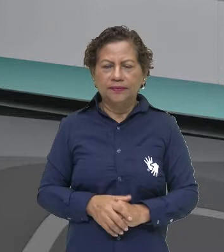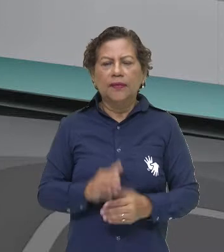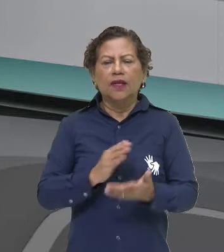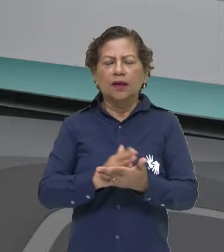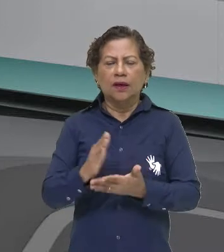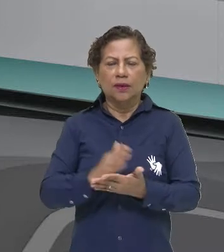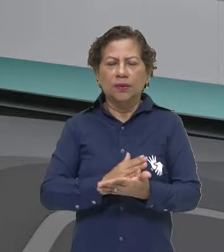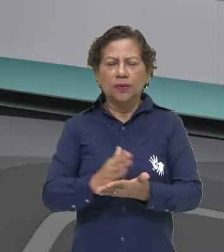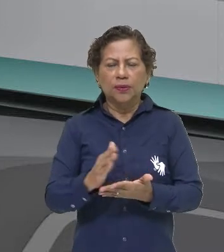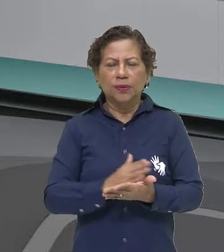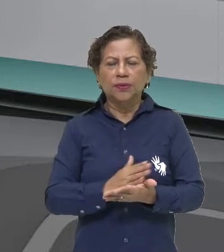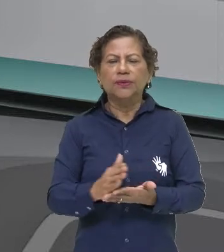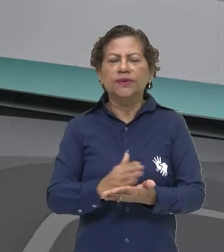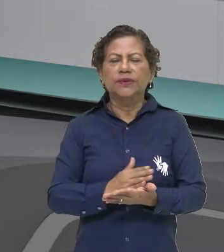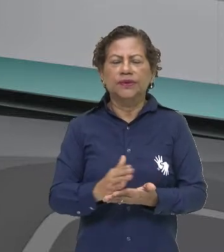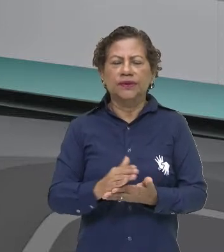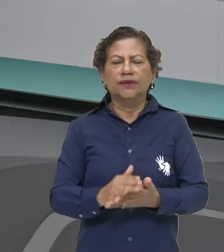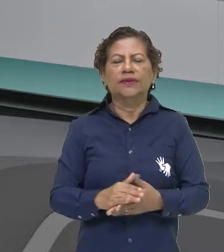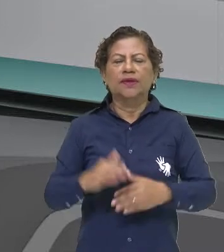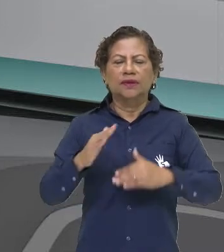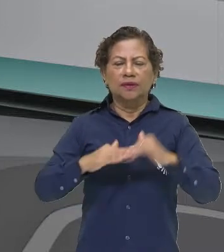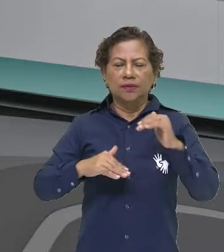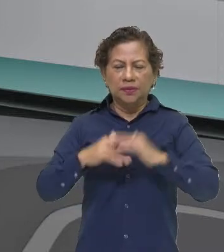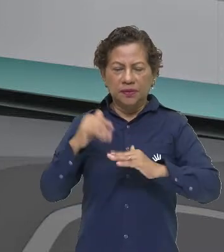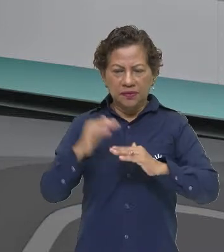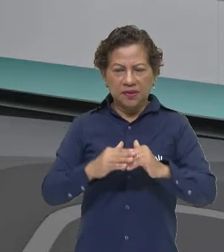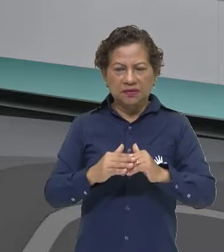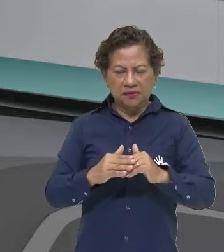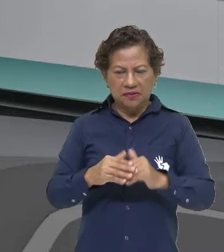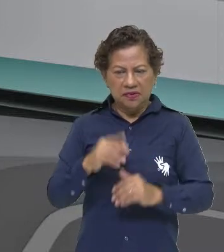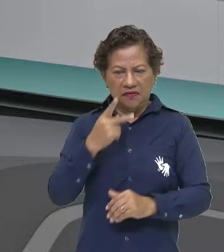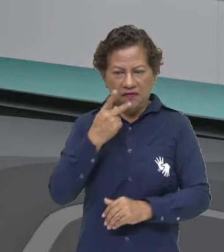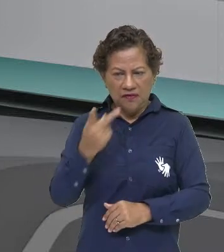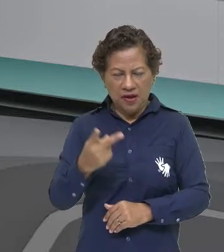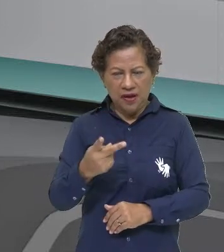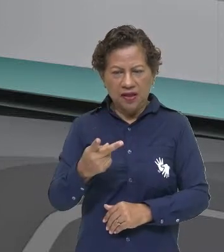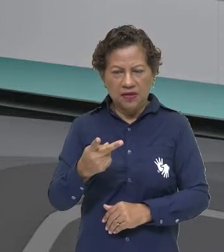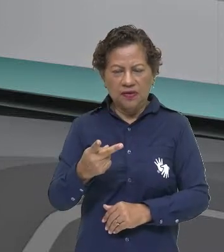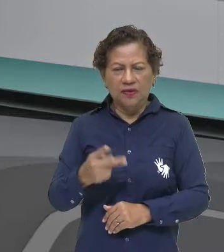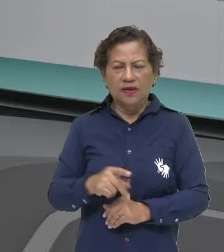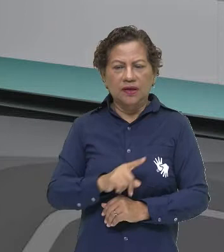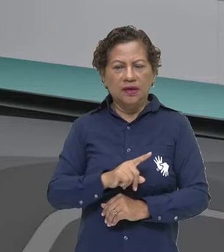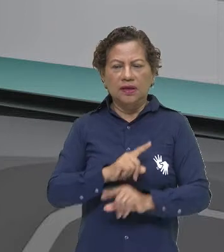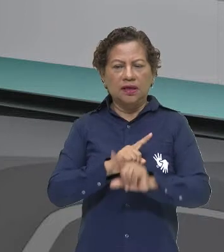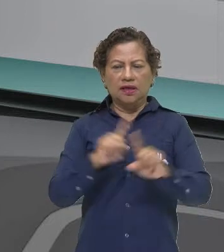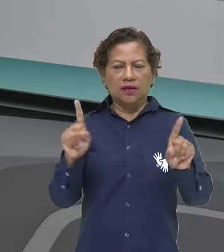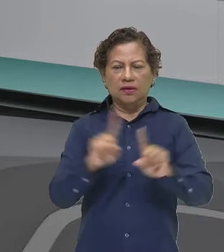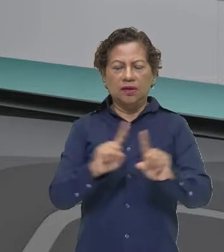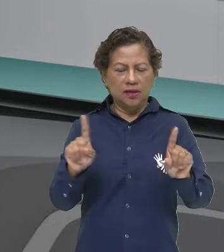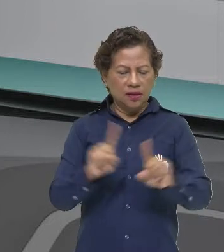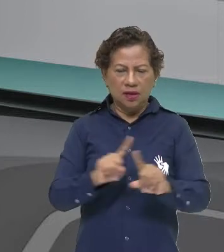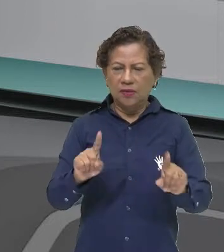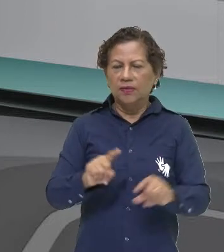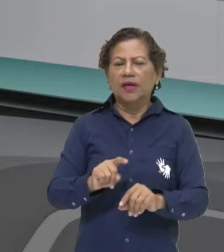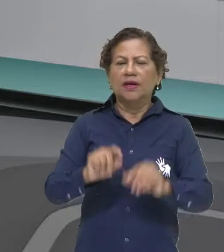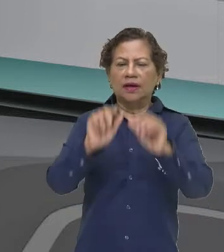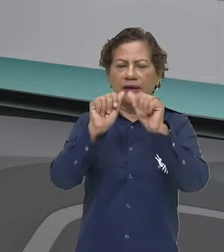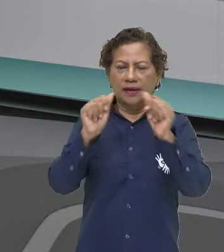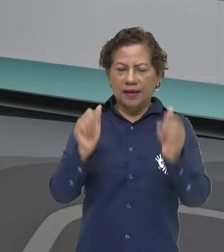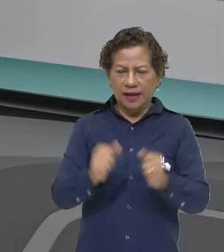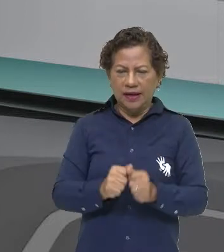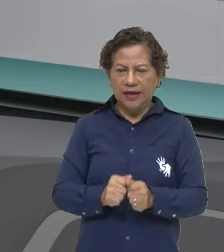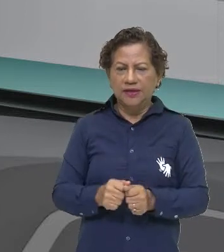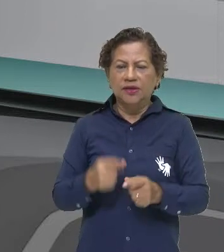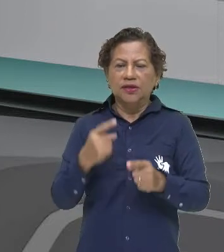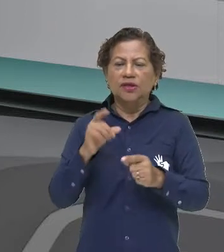artistas, alguns estudiosos, não consideram a nanoarte? Dizem que não, eu considero. Então, eles trabalham com a